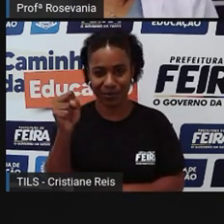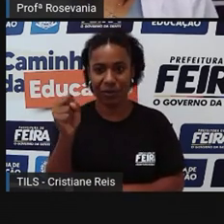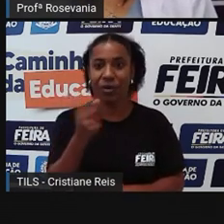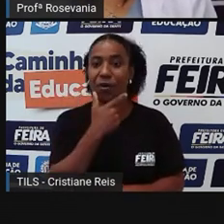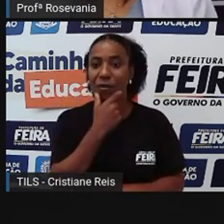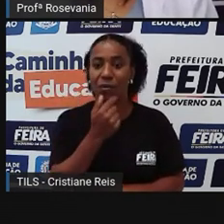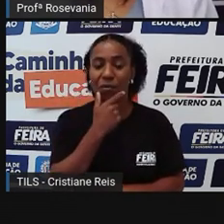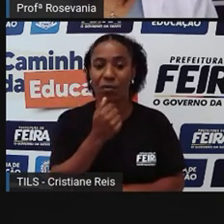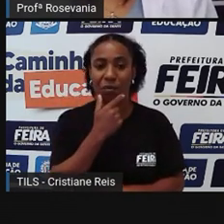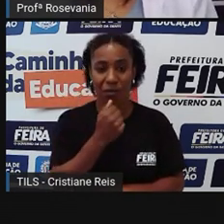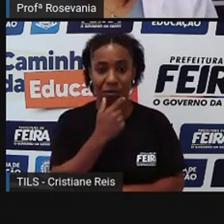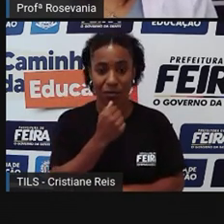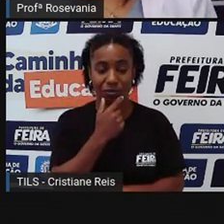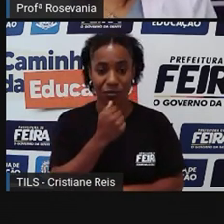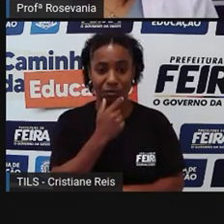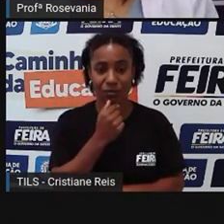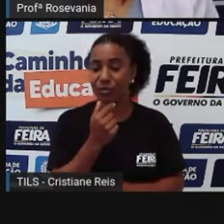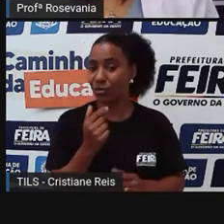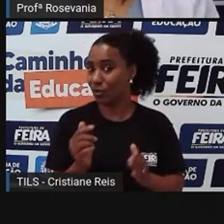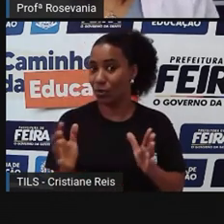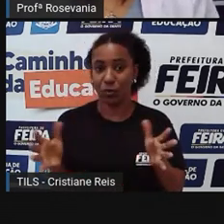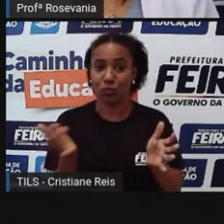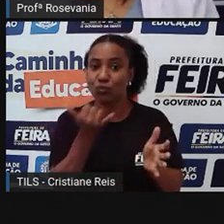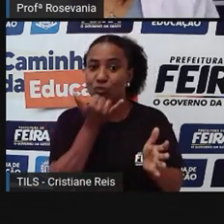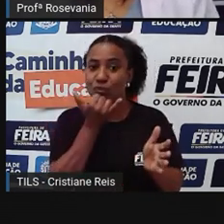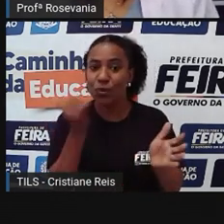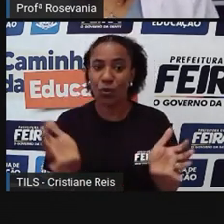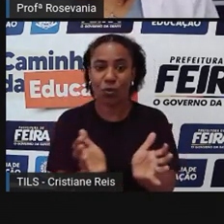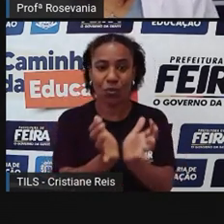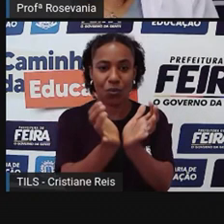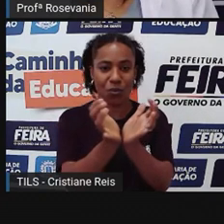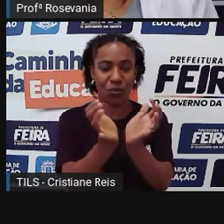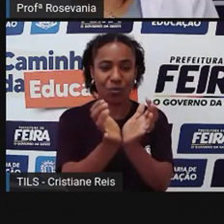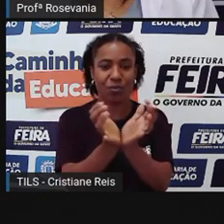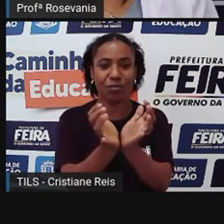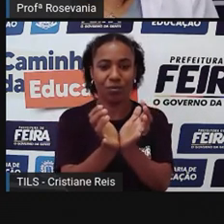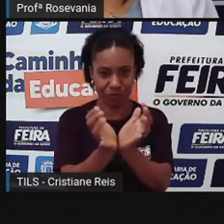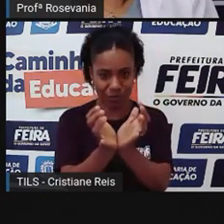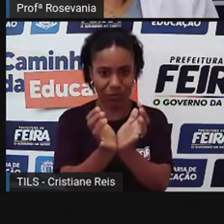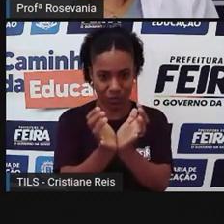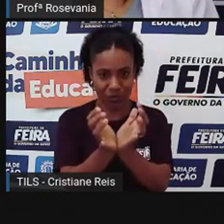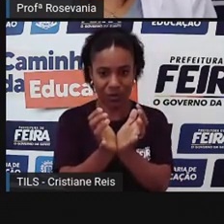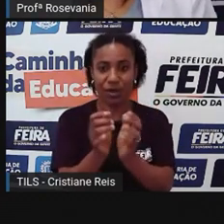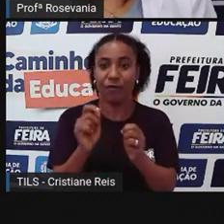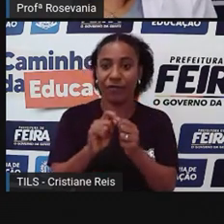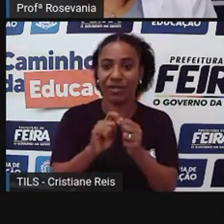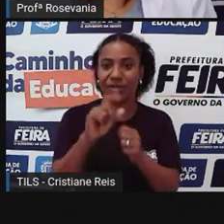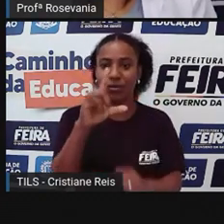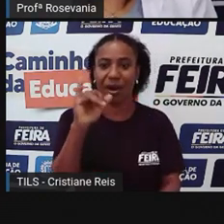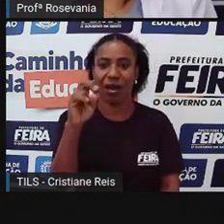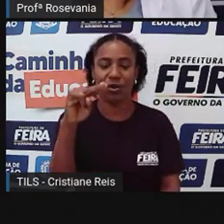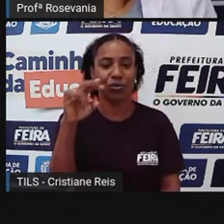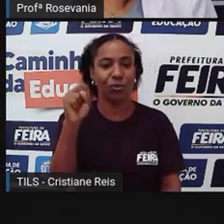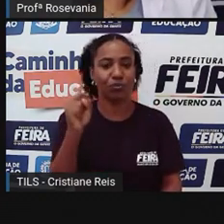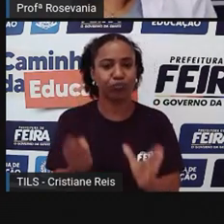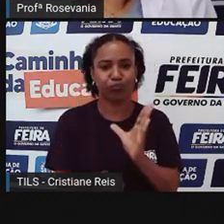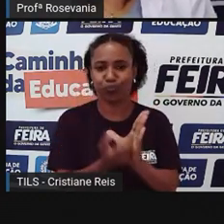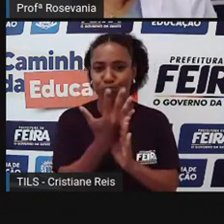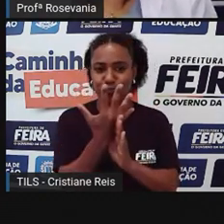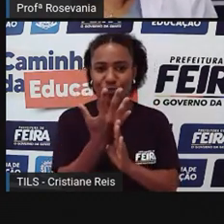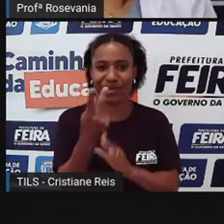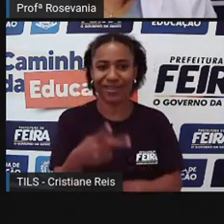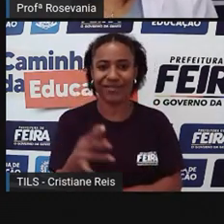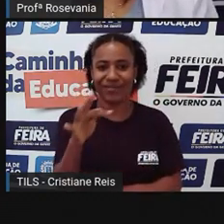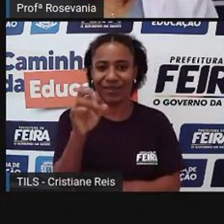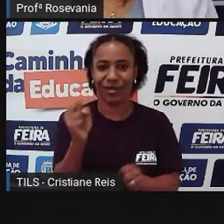Club, de Feira de Santana, e posteriormente doado à Universidade, composto por um acervo bibliográfico, memorial e